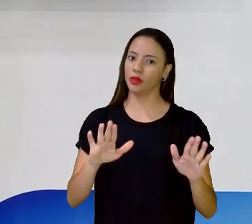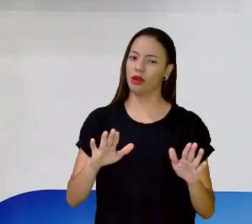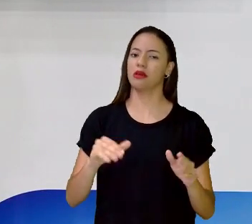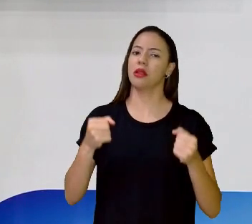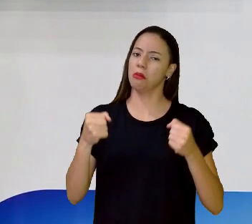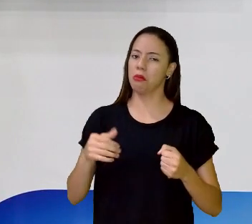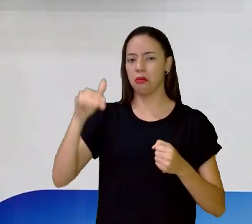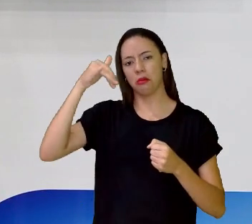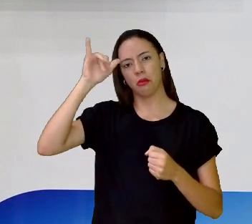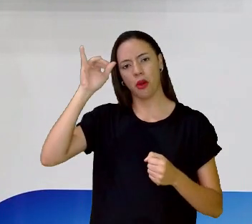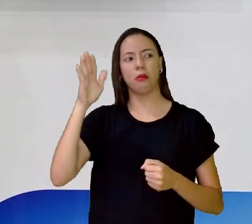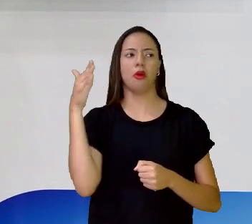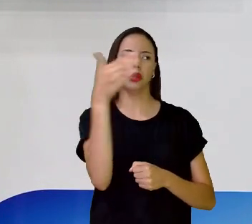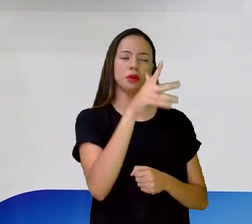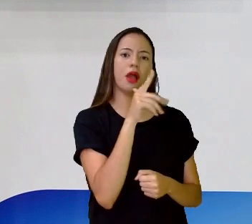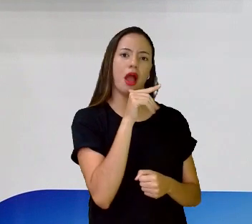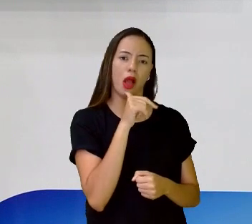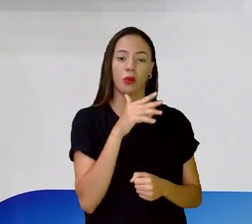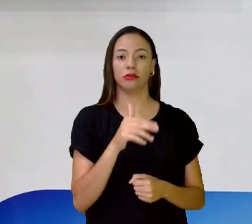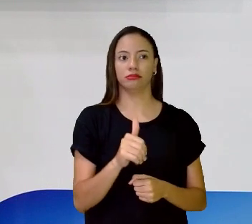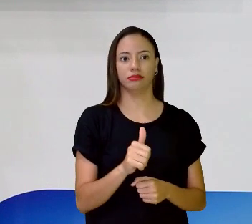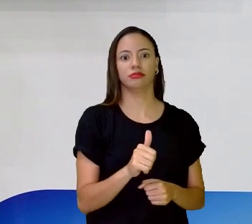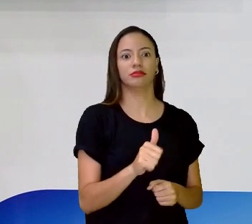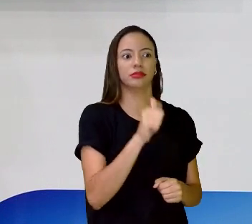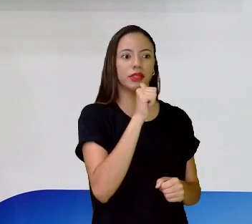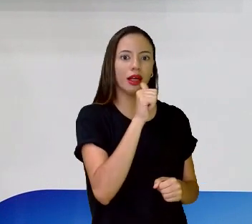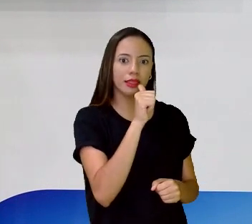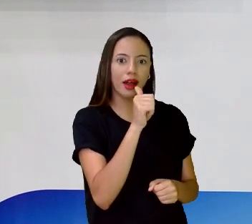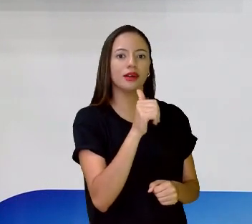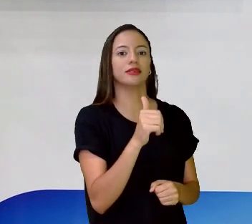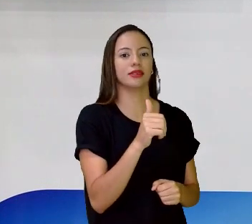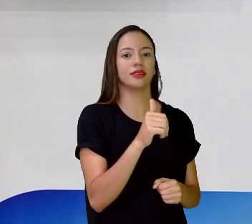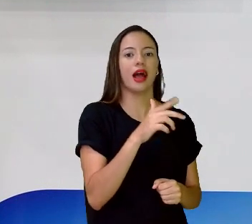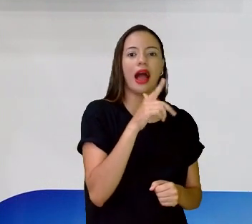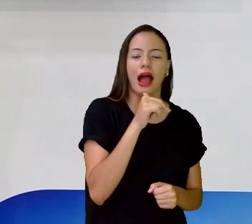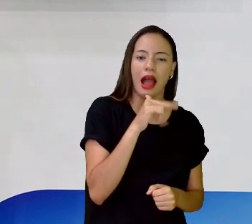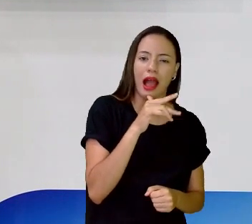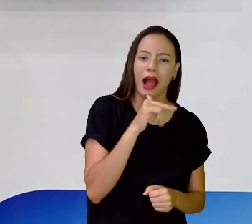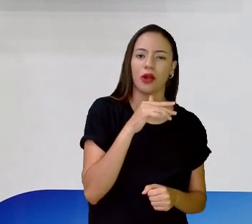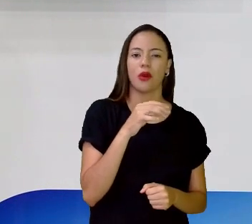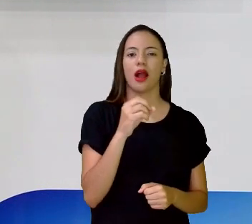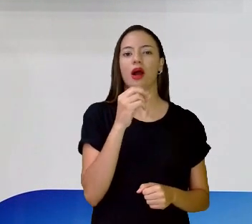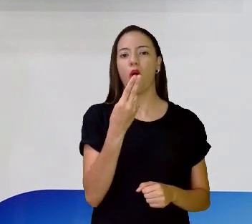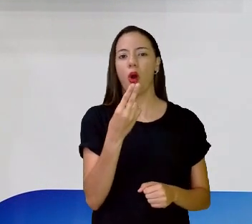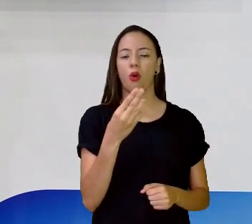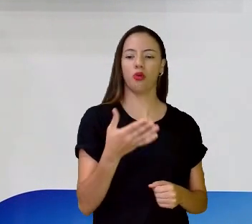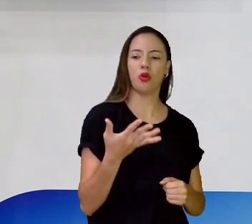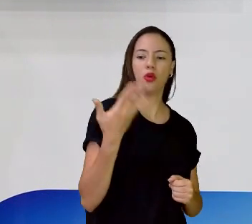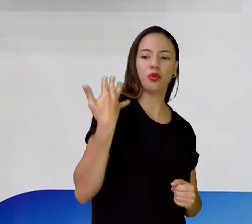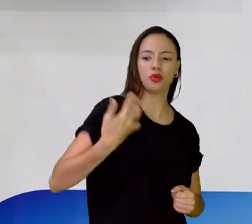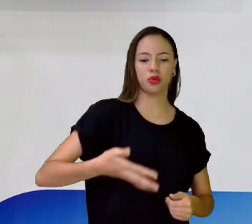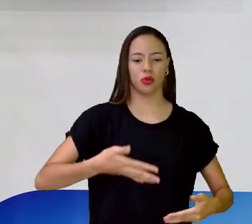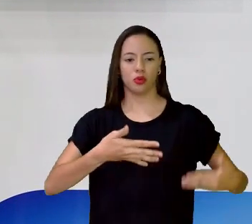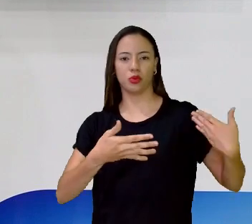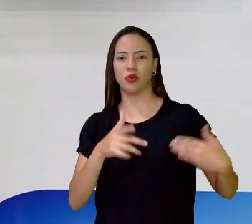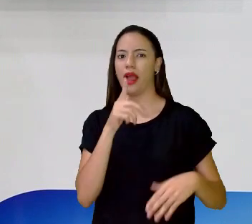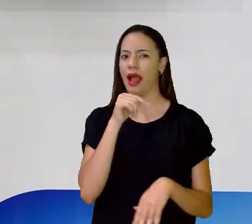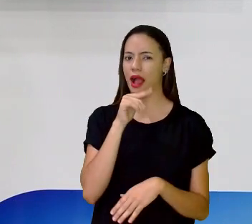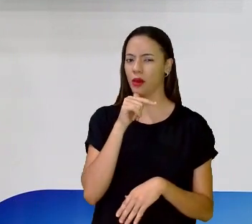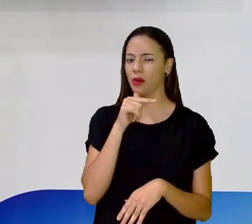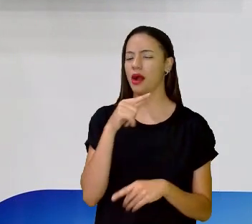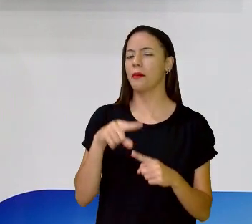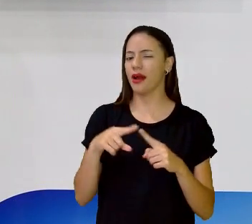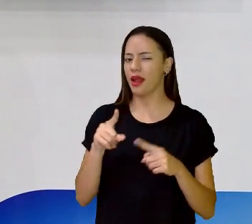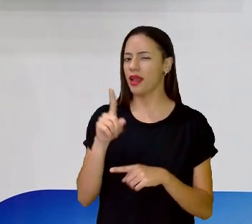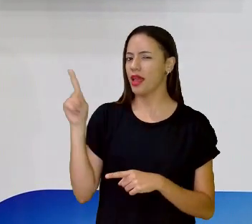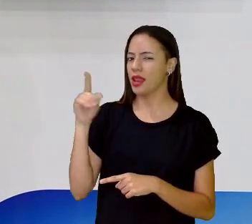Ele pode beber água, o bichinho pode estar com sede, tomar banho. refrescar, É, se refletir o lugar assim um pouquinho, né? Mas vamos ver. Será que ele foi boiar mesmo?